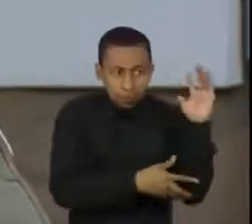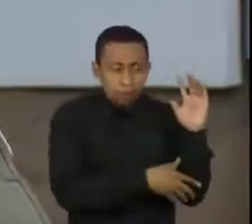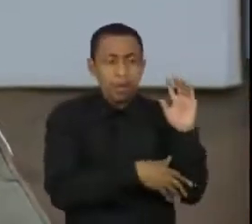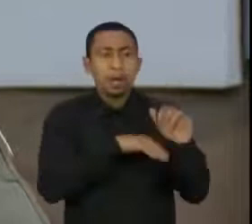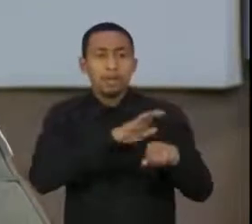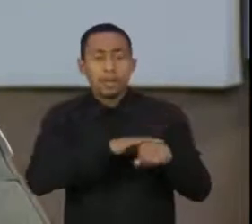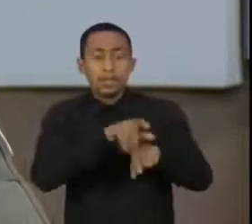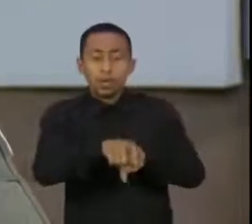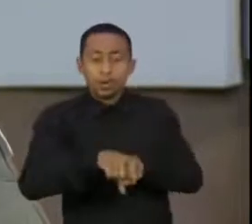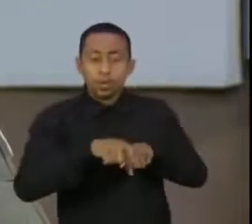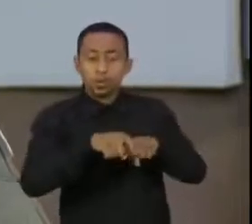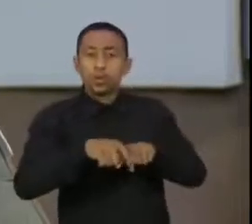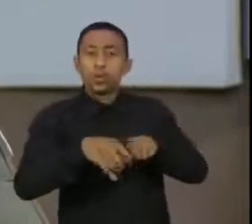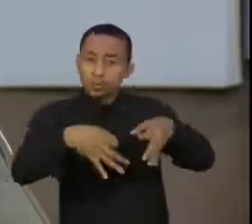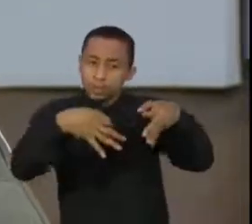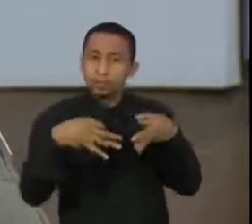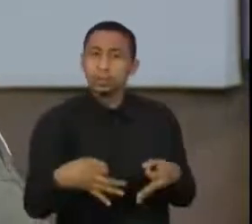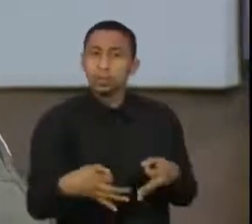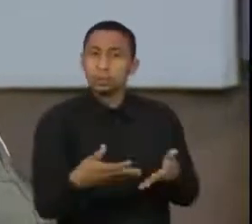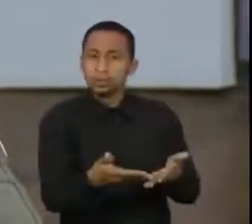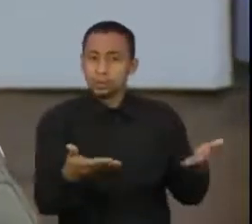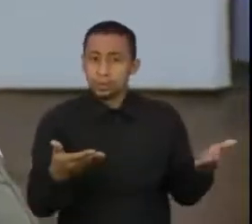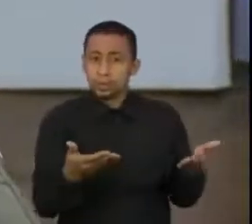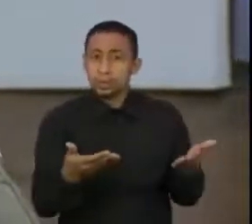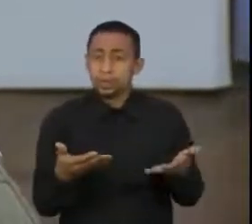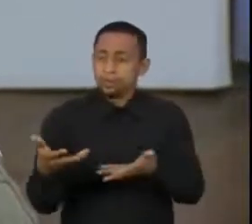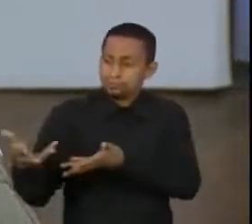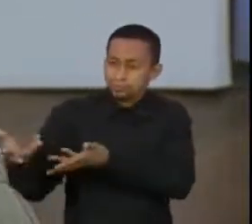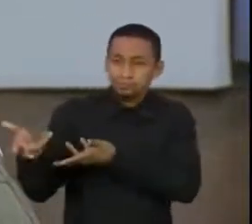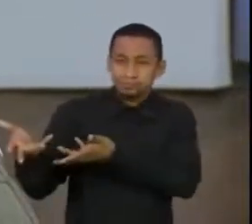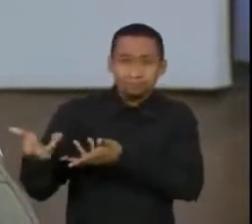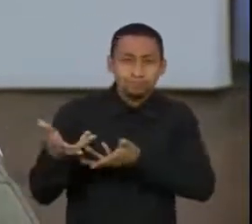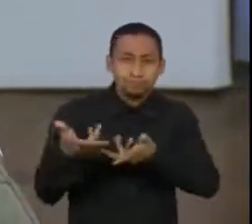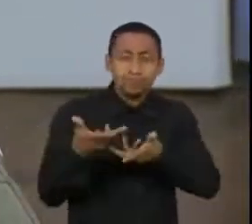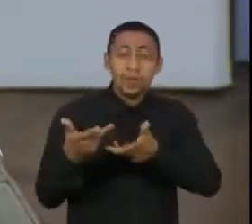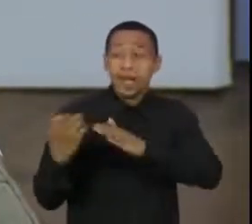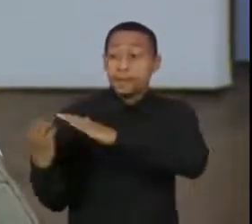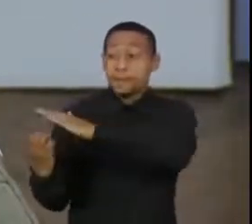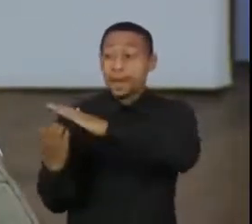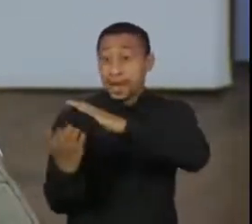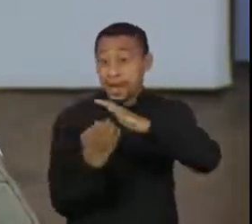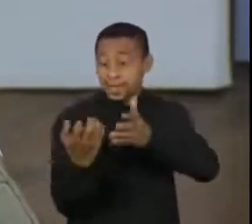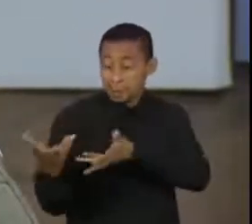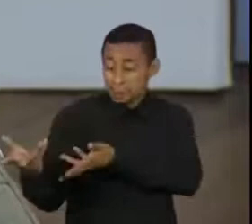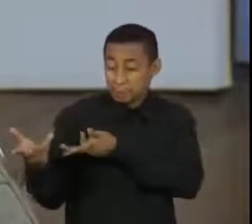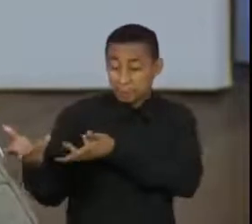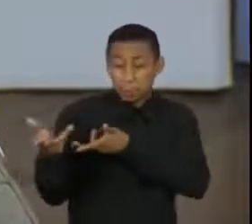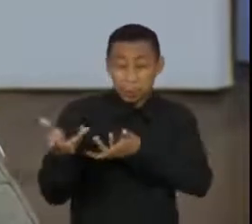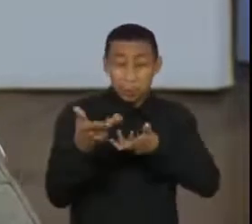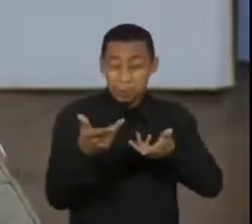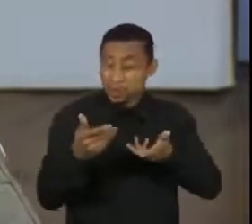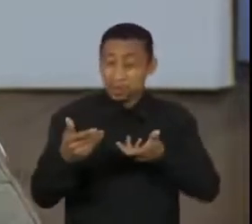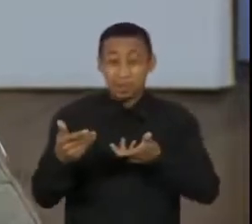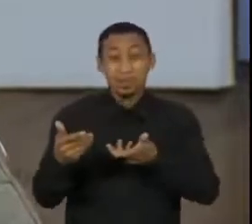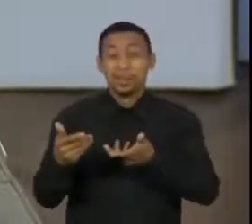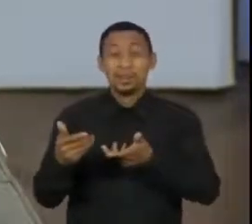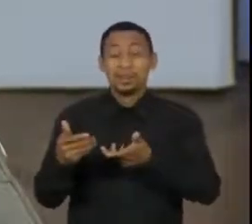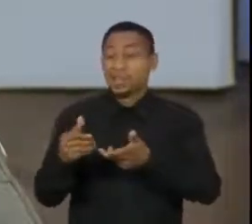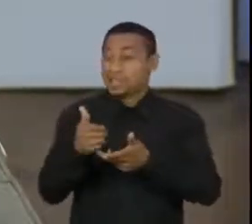reunindo centenas de empresas de iniciativa privada, assim como